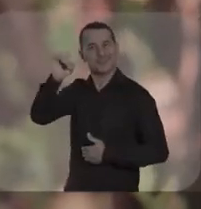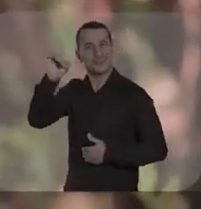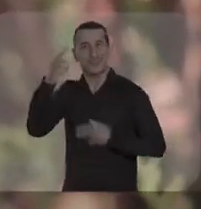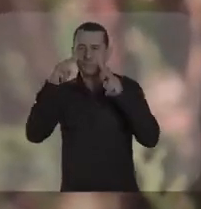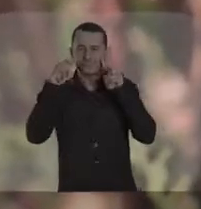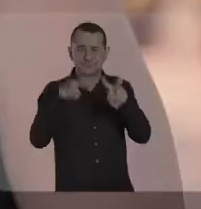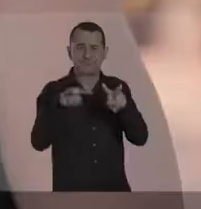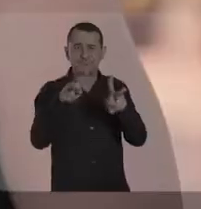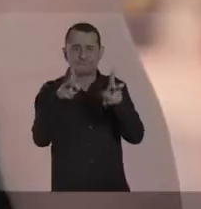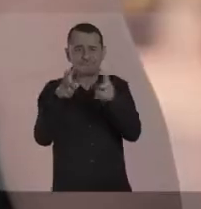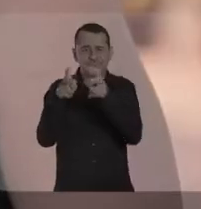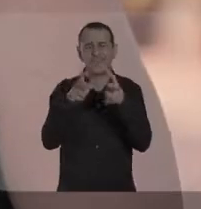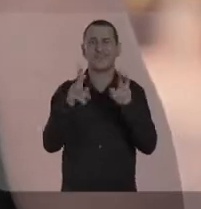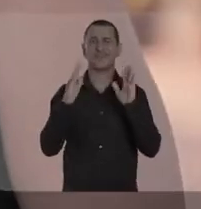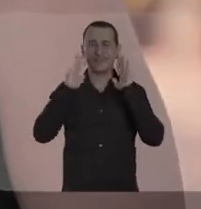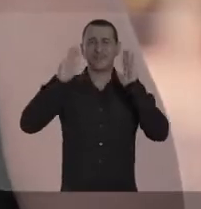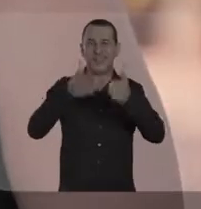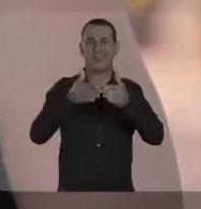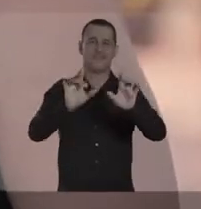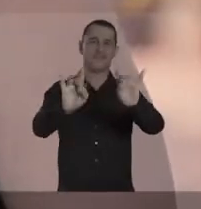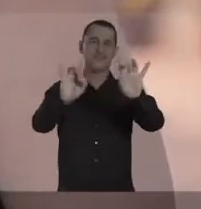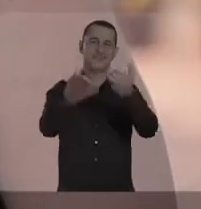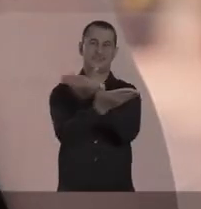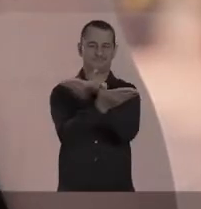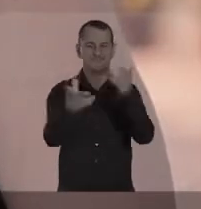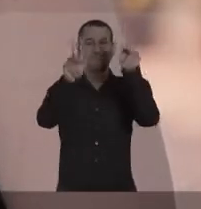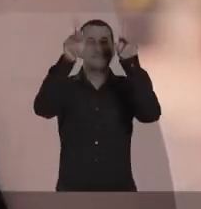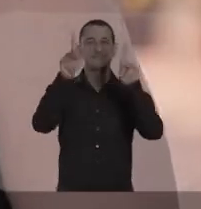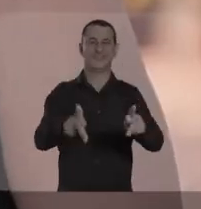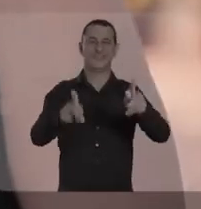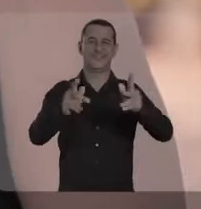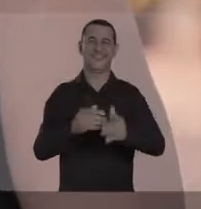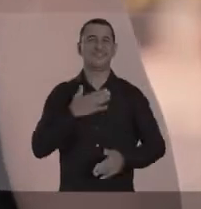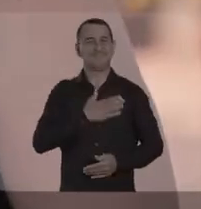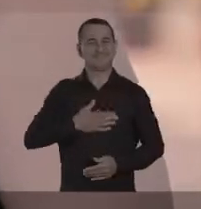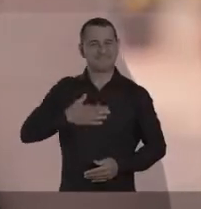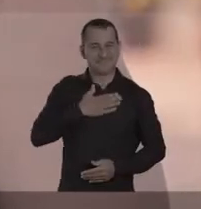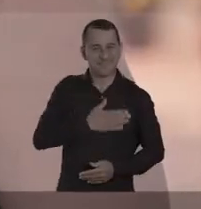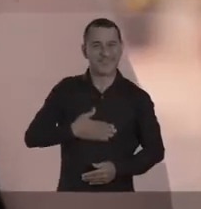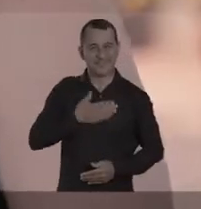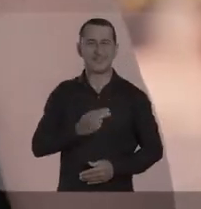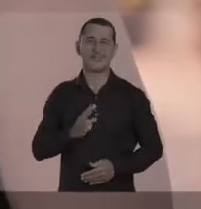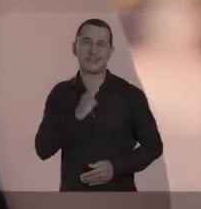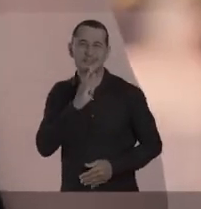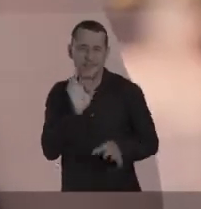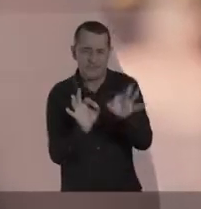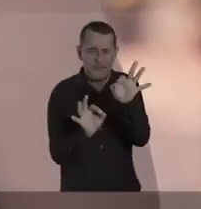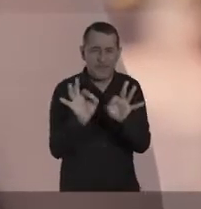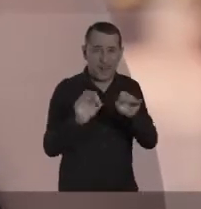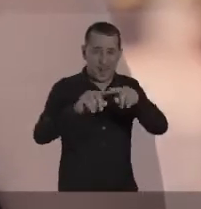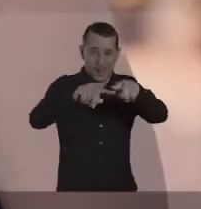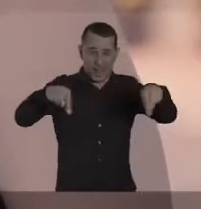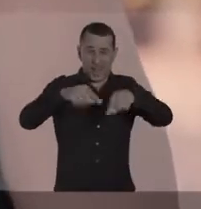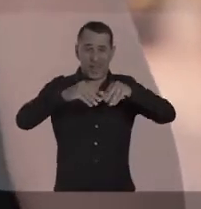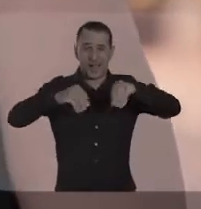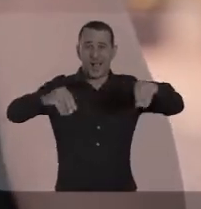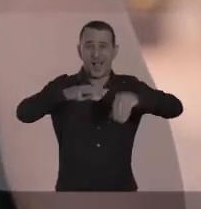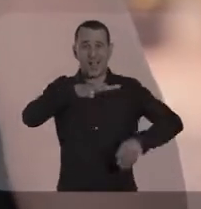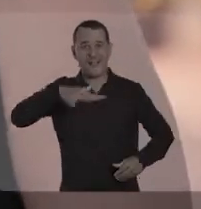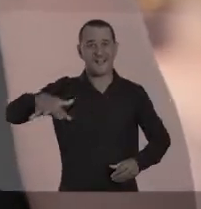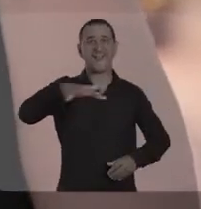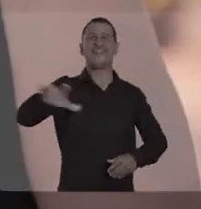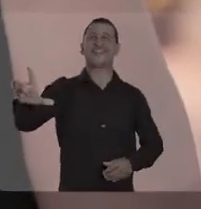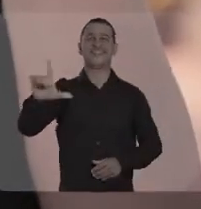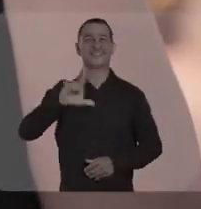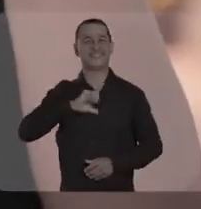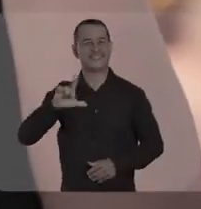fundiária. Graças a Deus, Marquinhos teve um olhar especial para nós. E